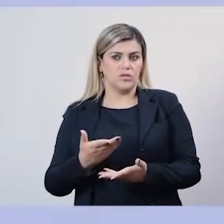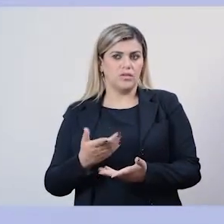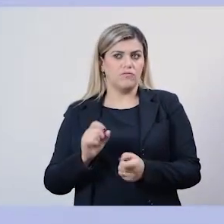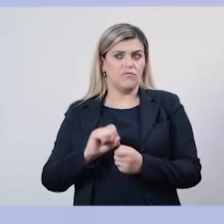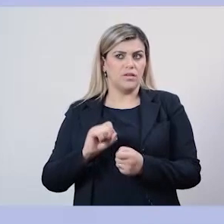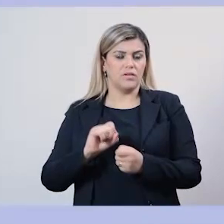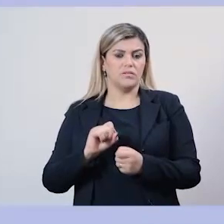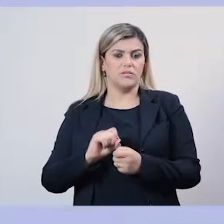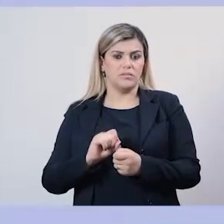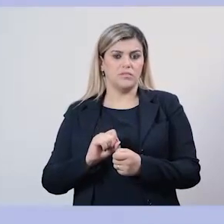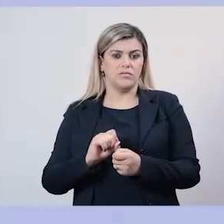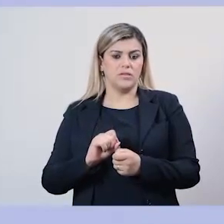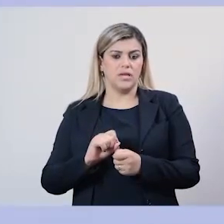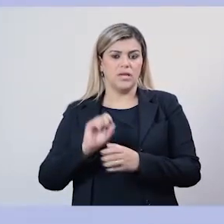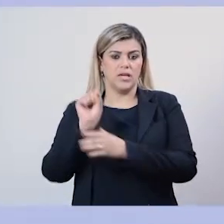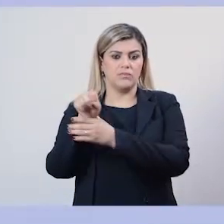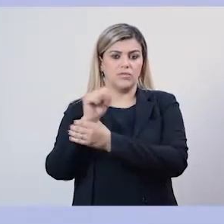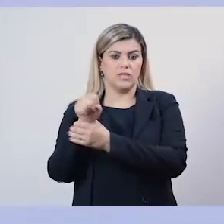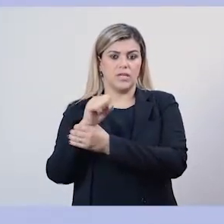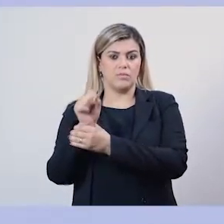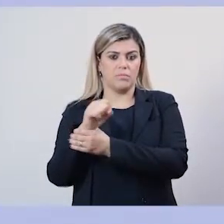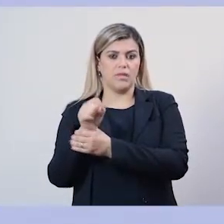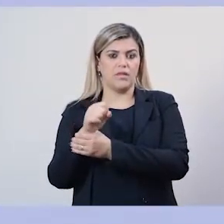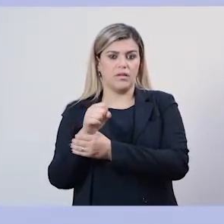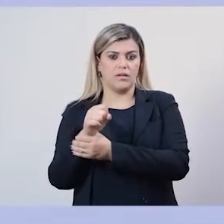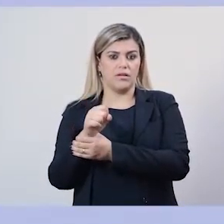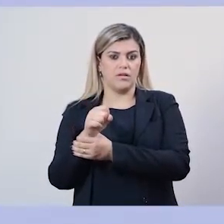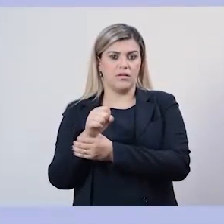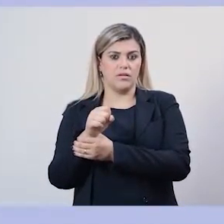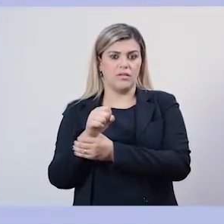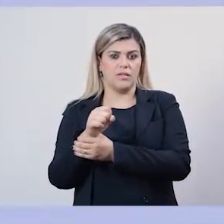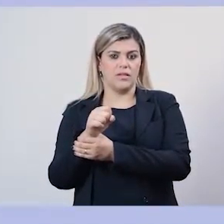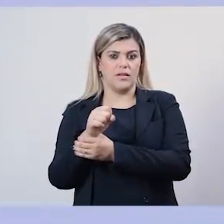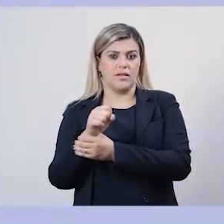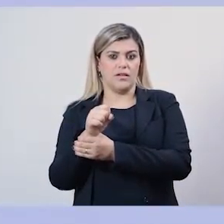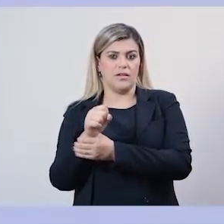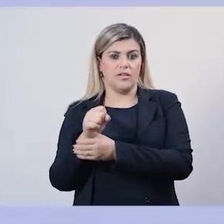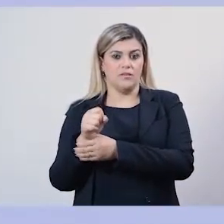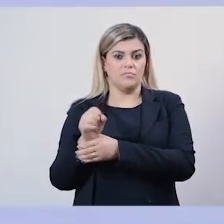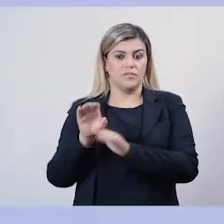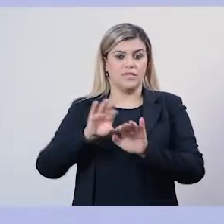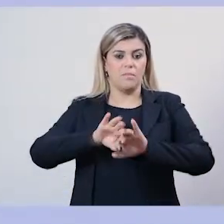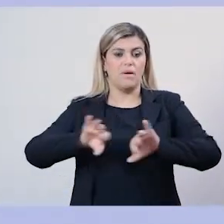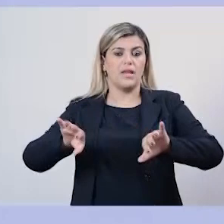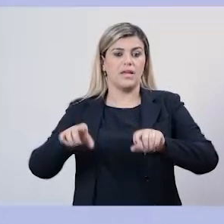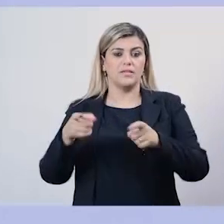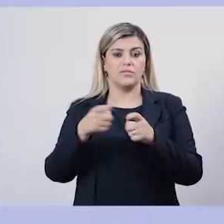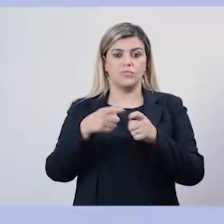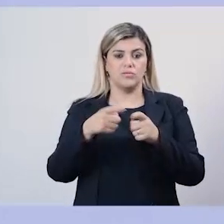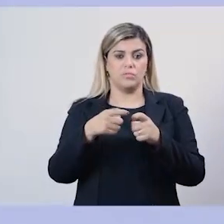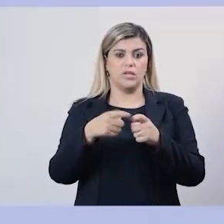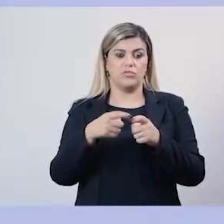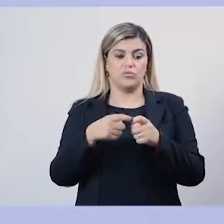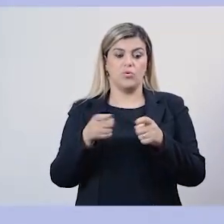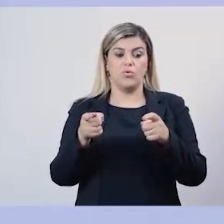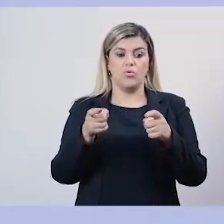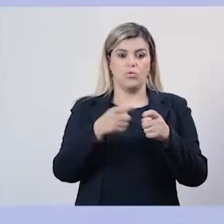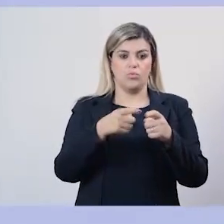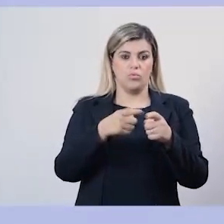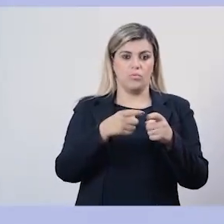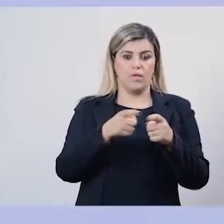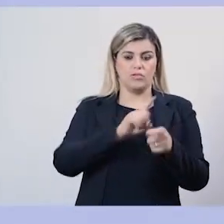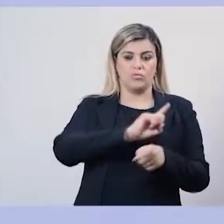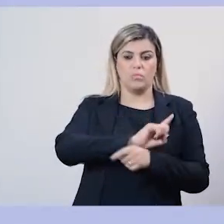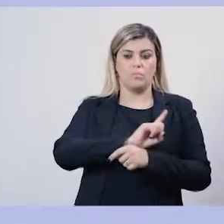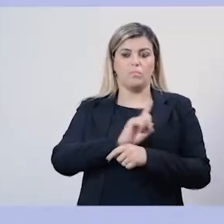que fez com que a fisioterapia saísse da tutela da indicação médica, no sentido de que o